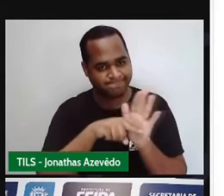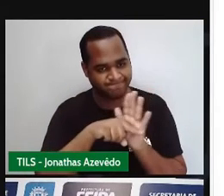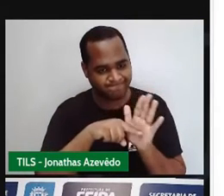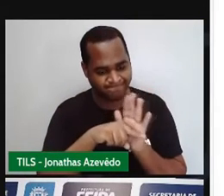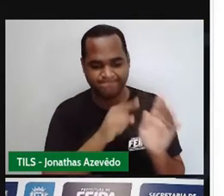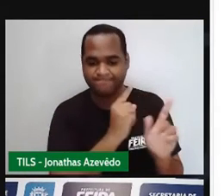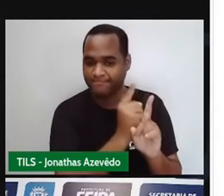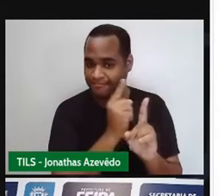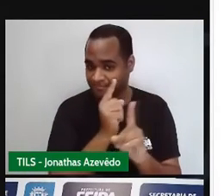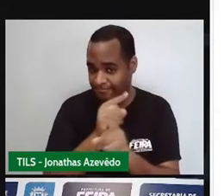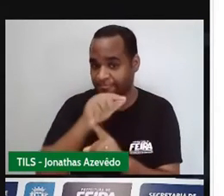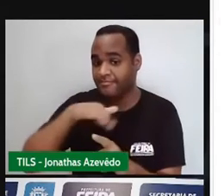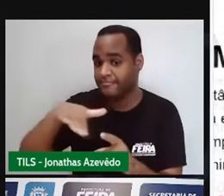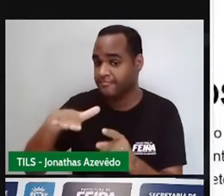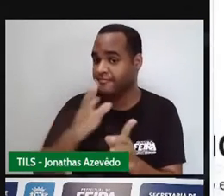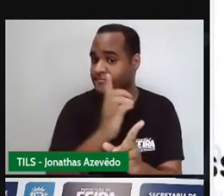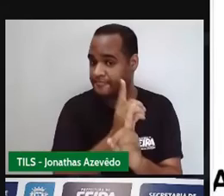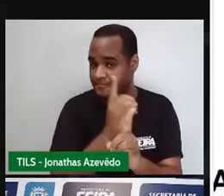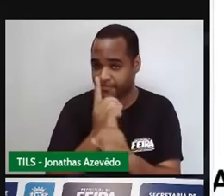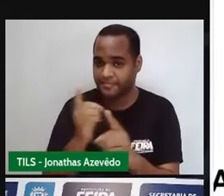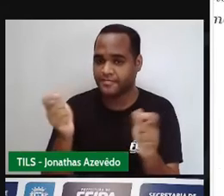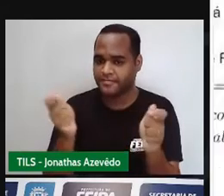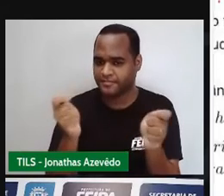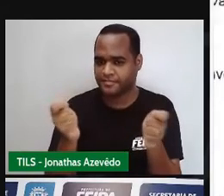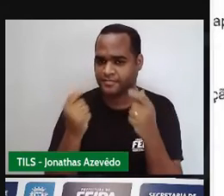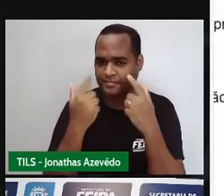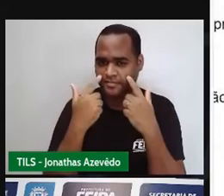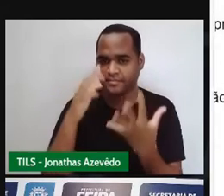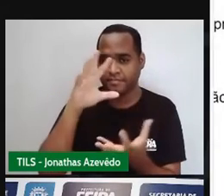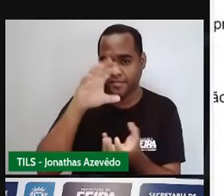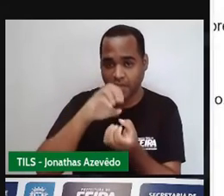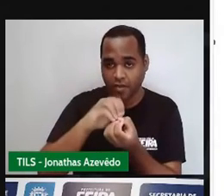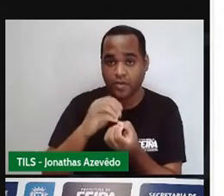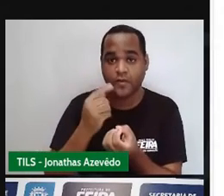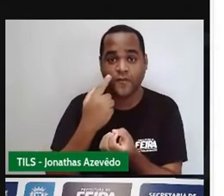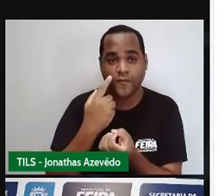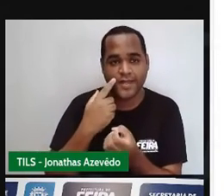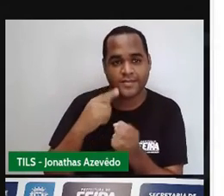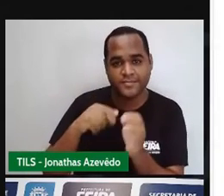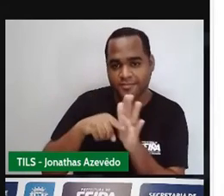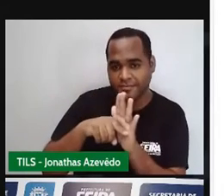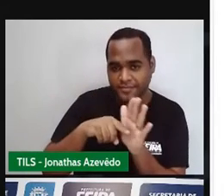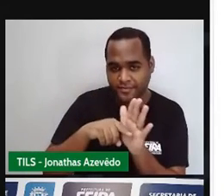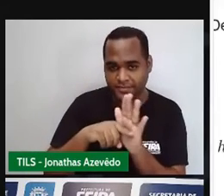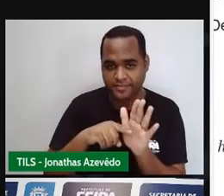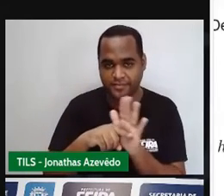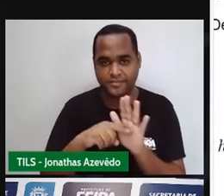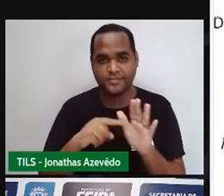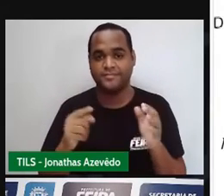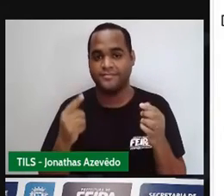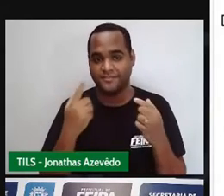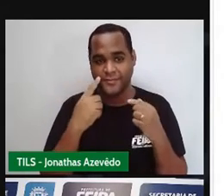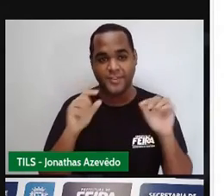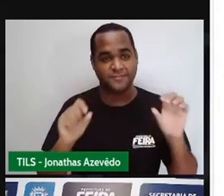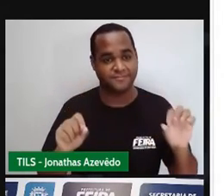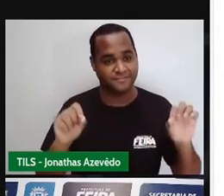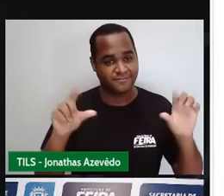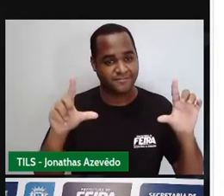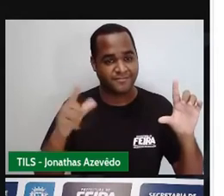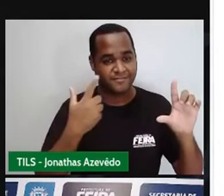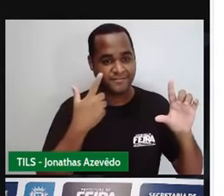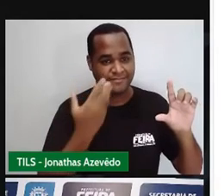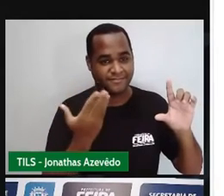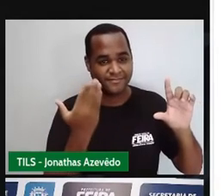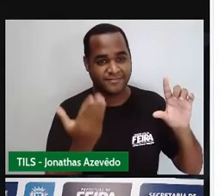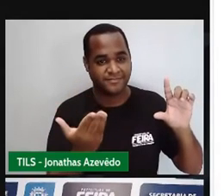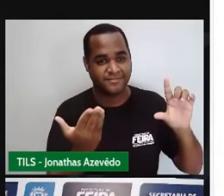né? Aliás, que a gente vai concluir a investigação. Vem pra cá, ó. Que a gente já investigou, né?